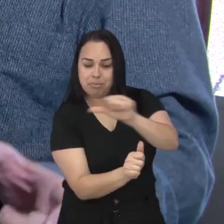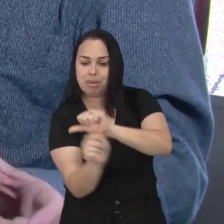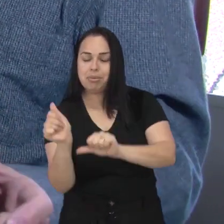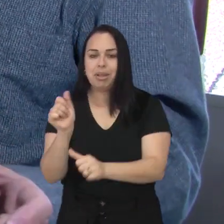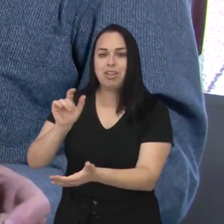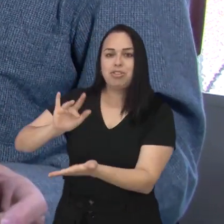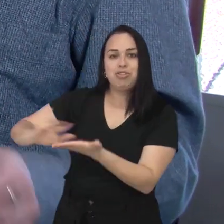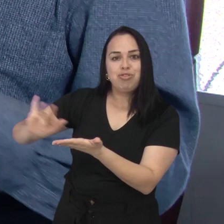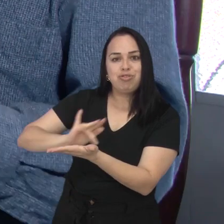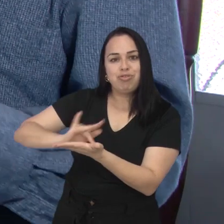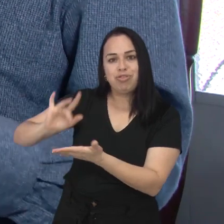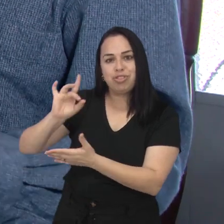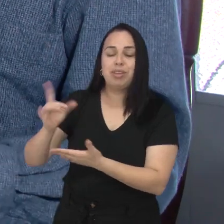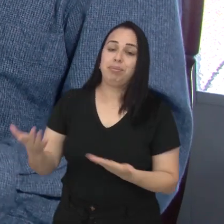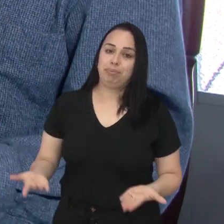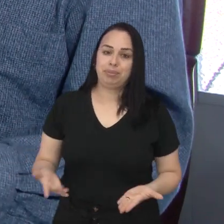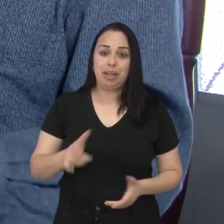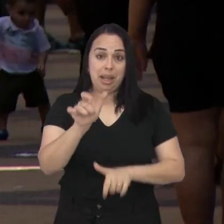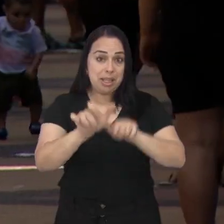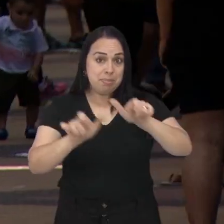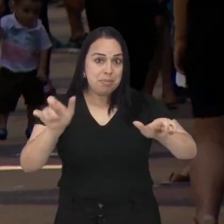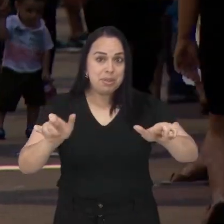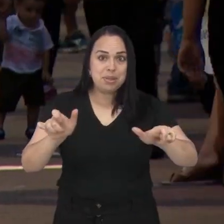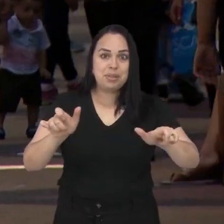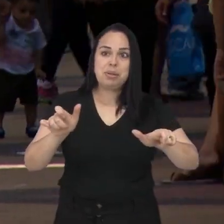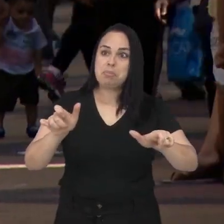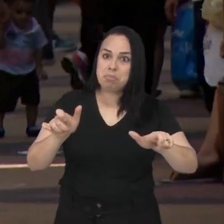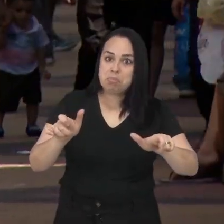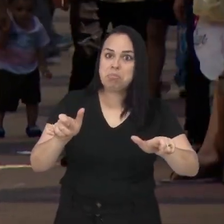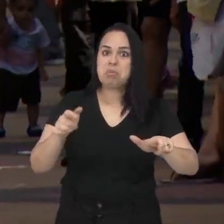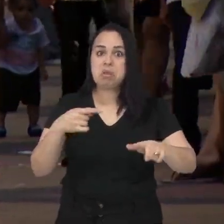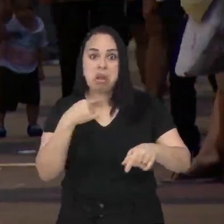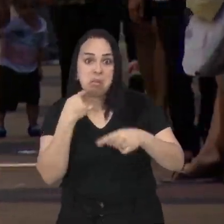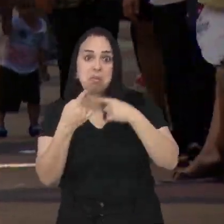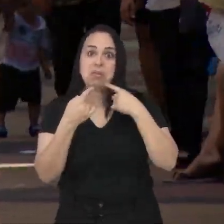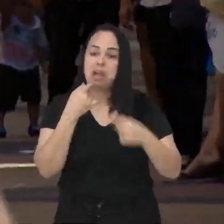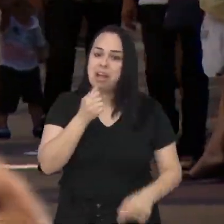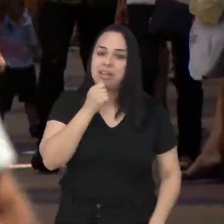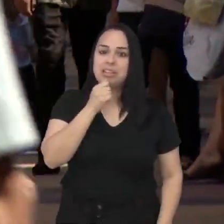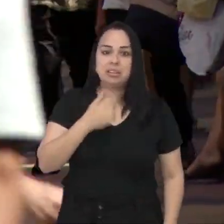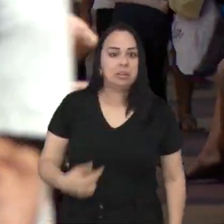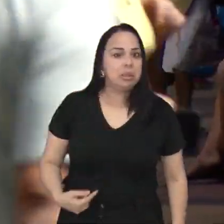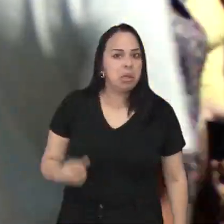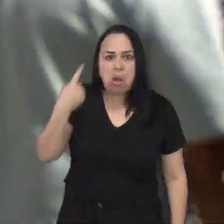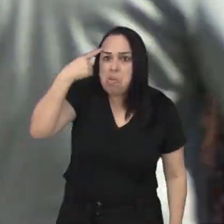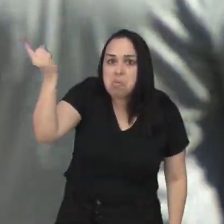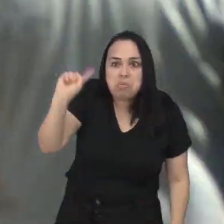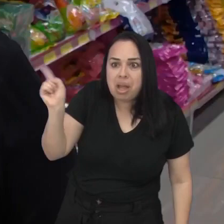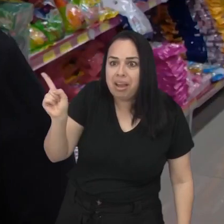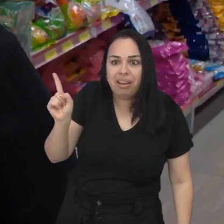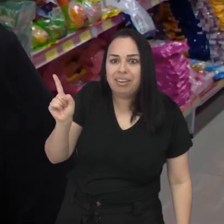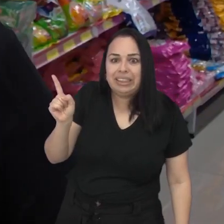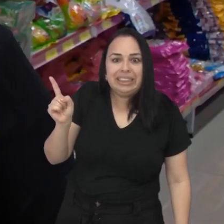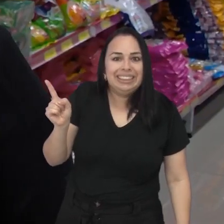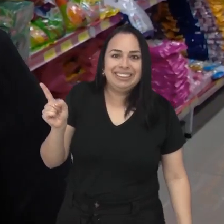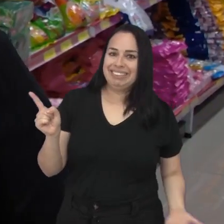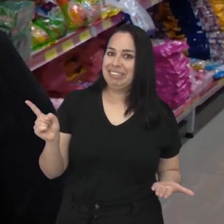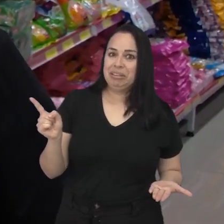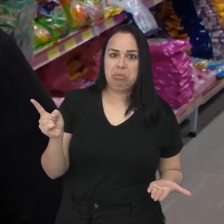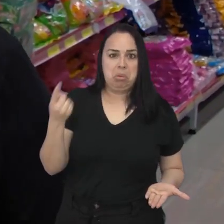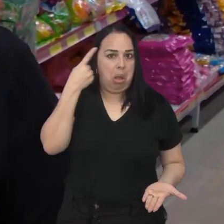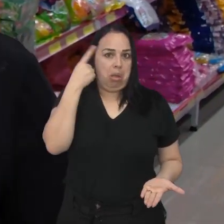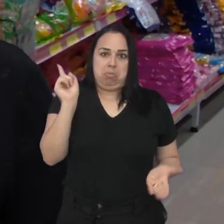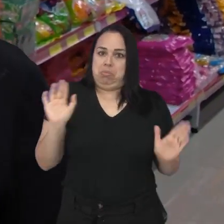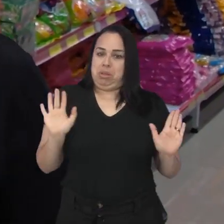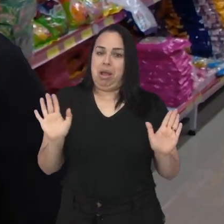moeda ou papel, você vai ter digital. Entre a população, a novidade ainda gera dúvidas. Nem sei o que é